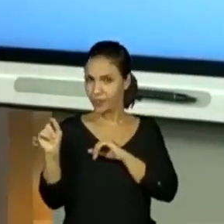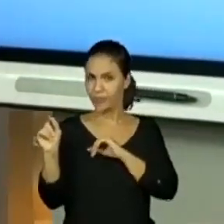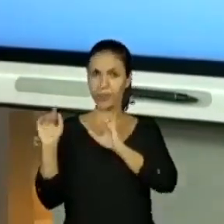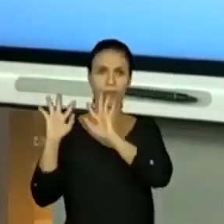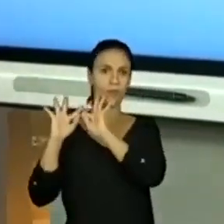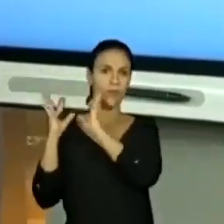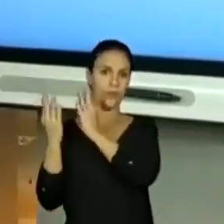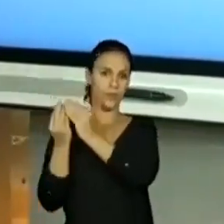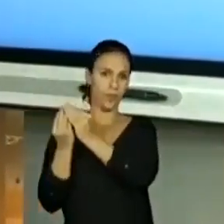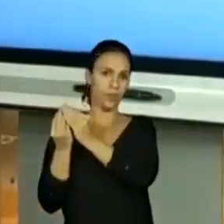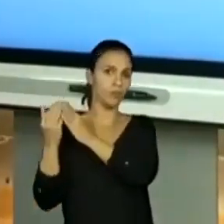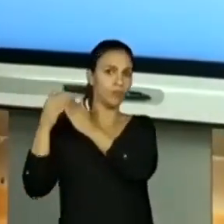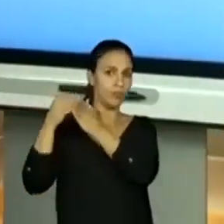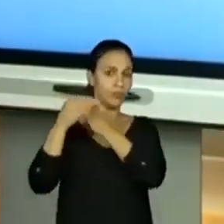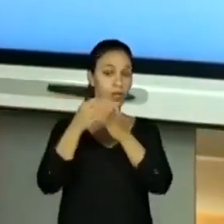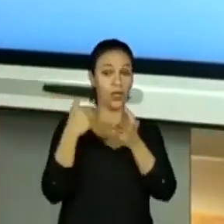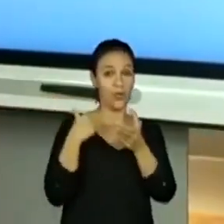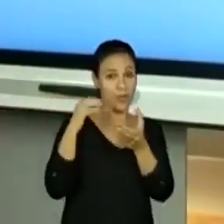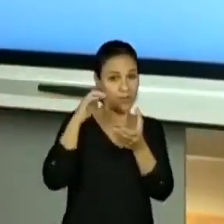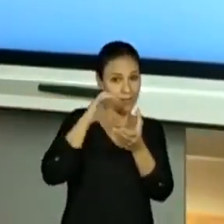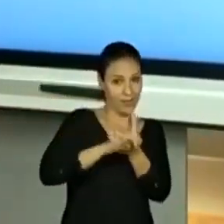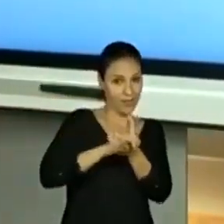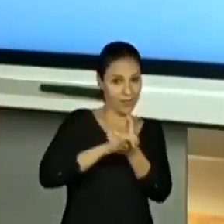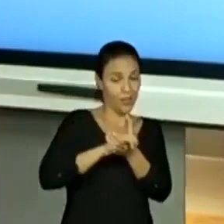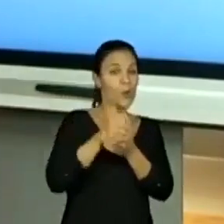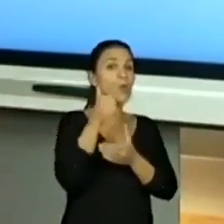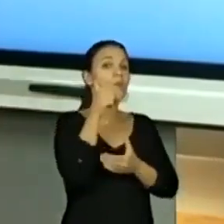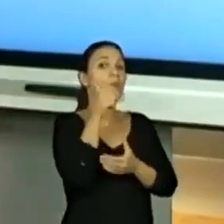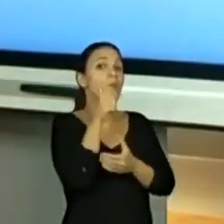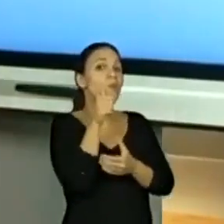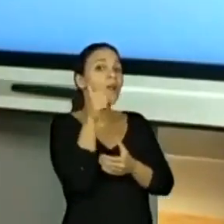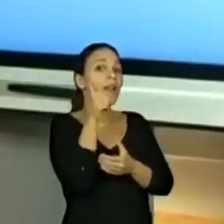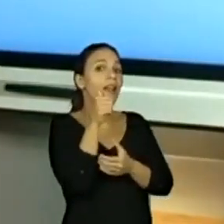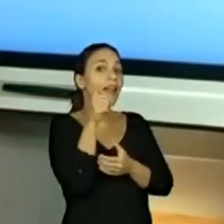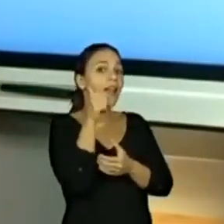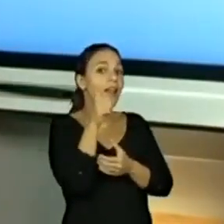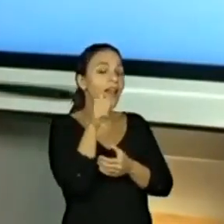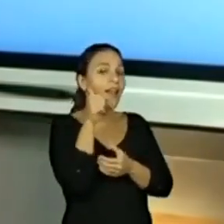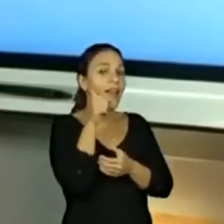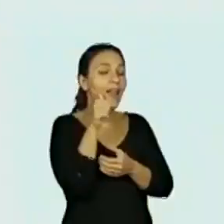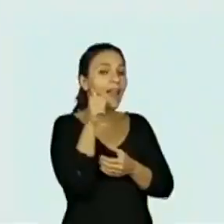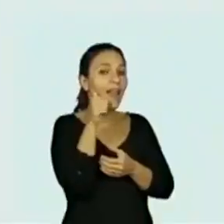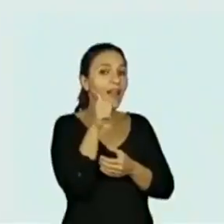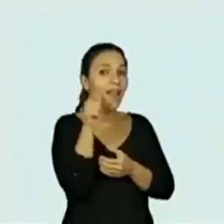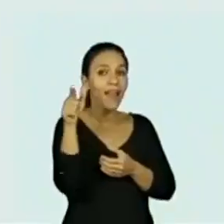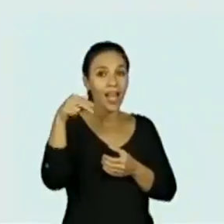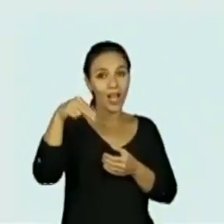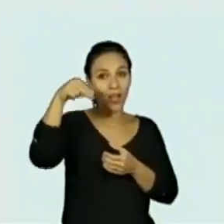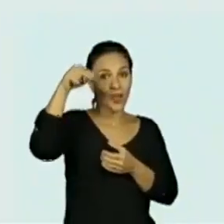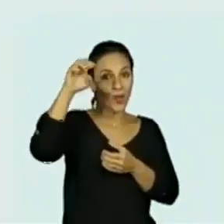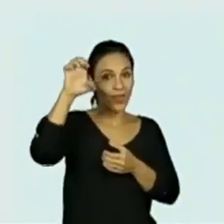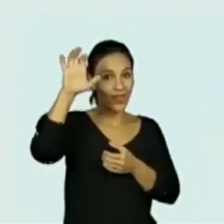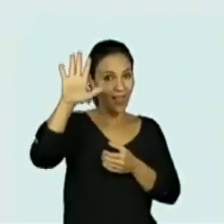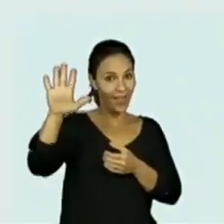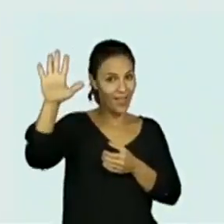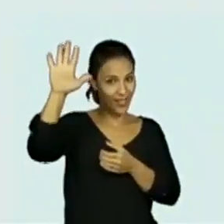Sou casado com uma mulher que vem do Nordeste.